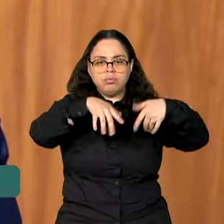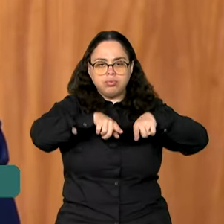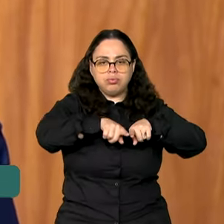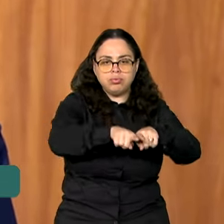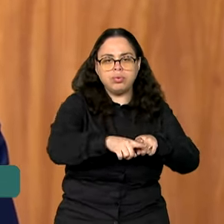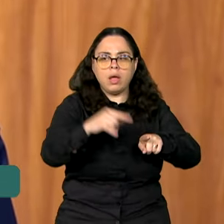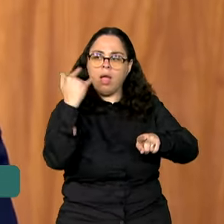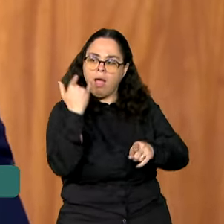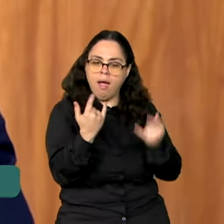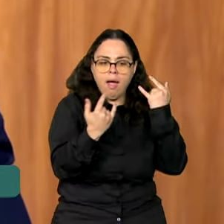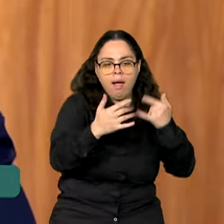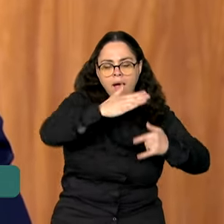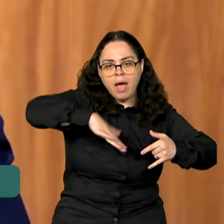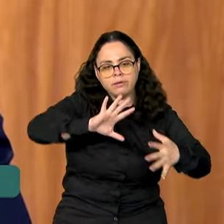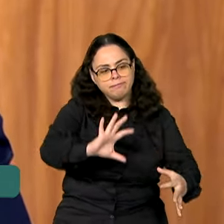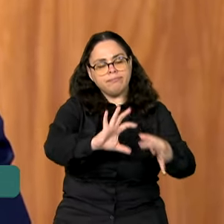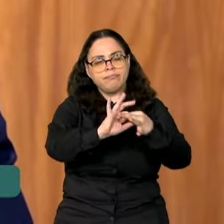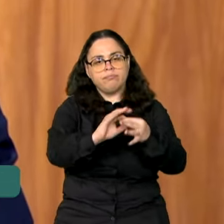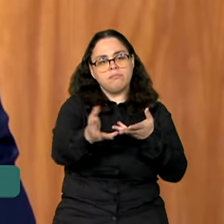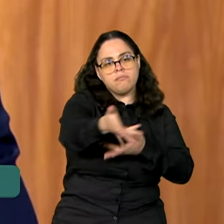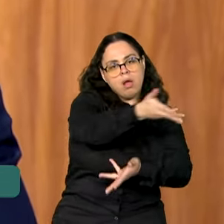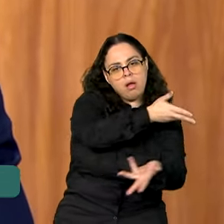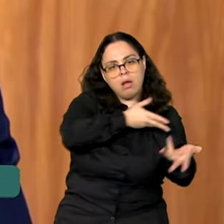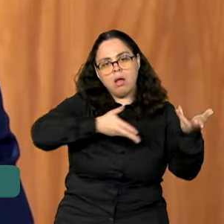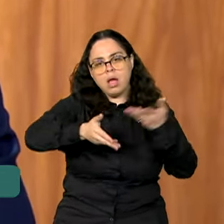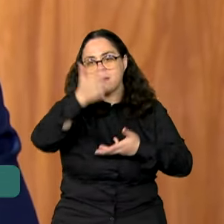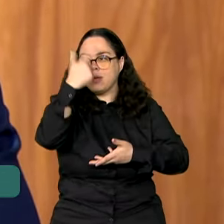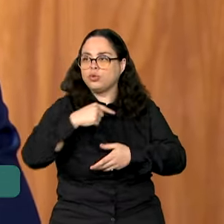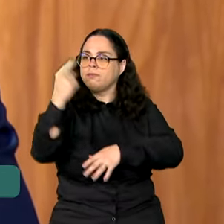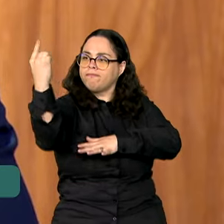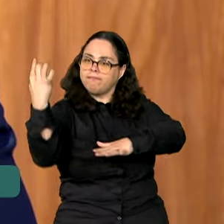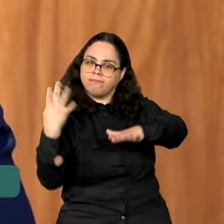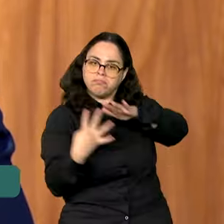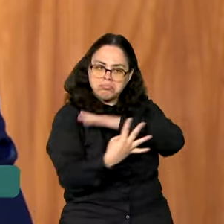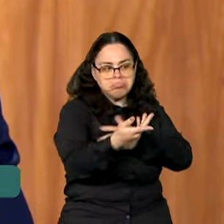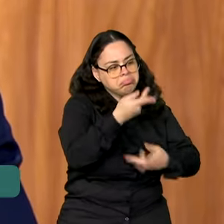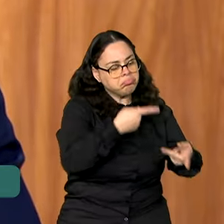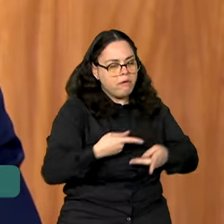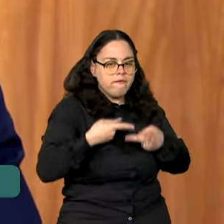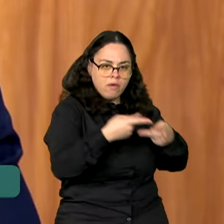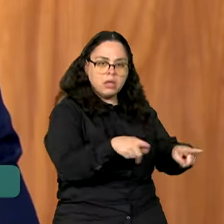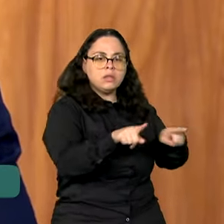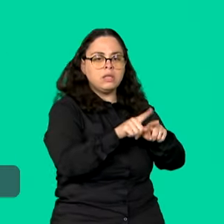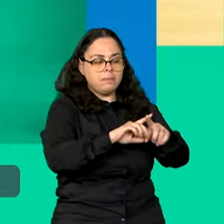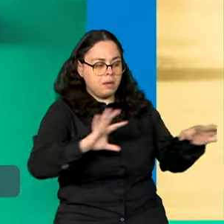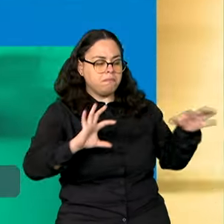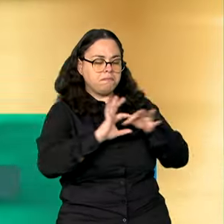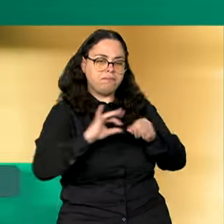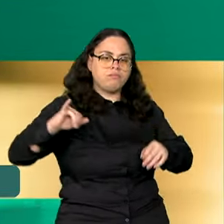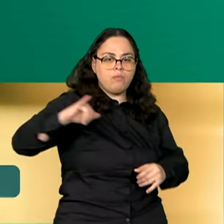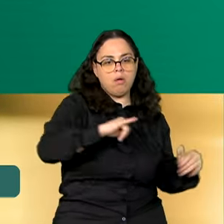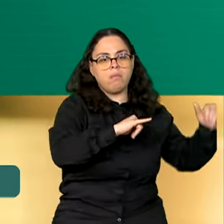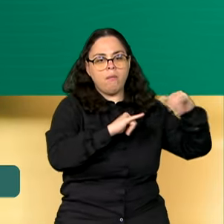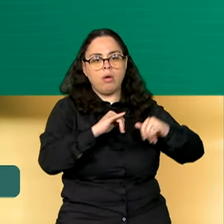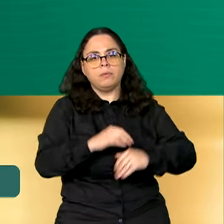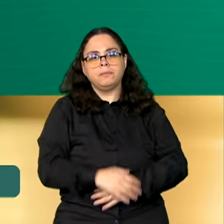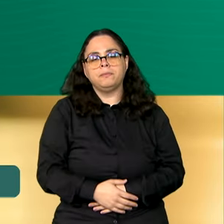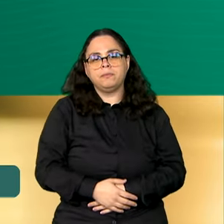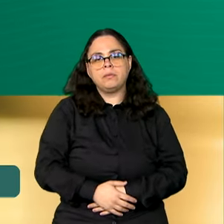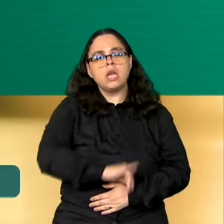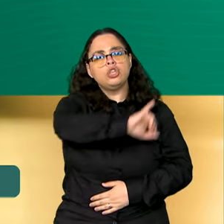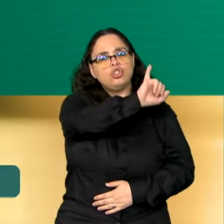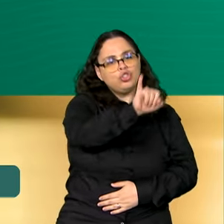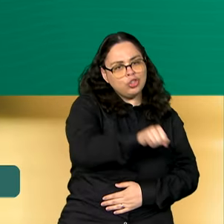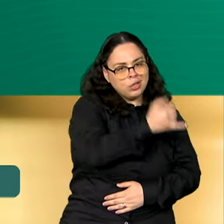de atrativos, na facilitação da circulação de visitantes e na ampliação da conectividade aérea. De janeiro a julho de